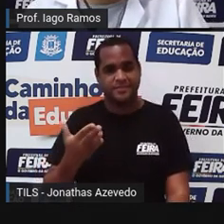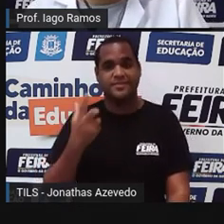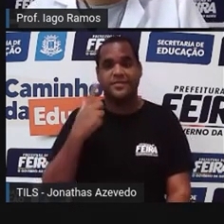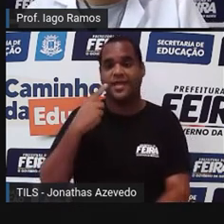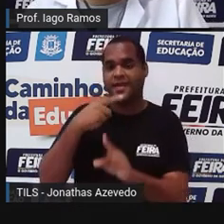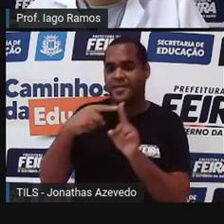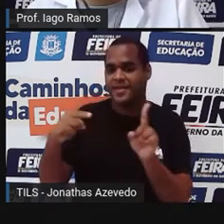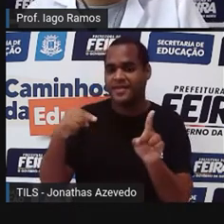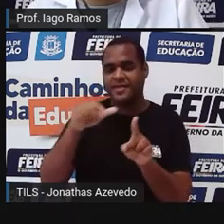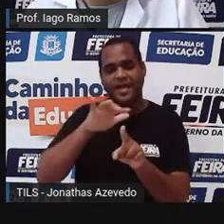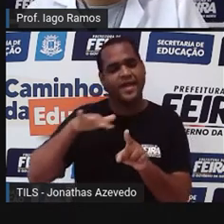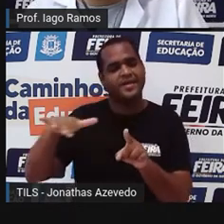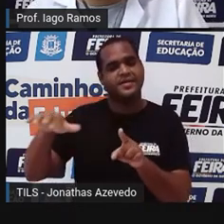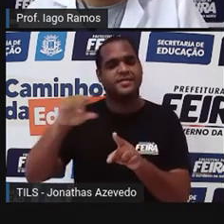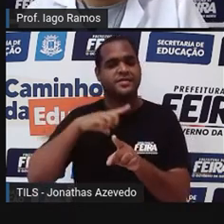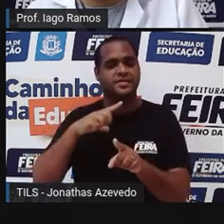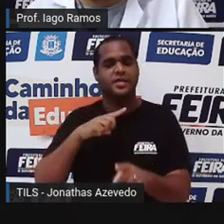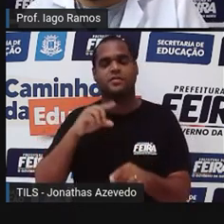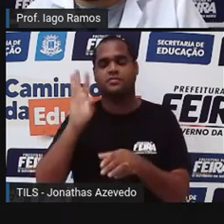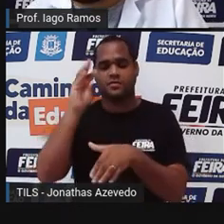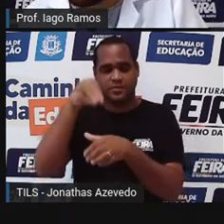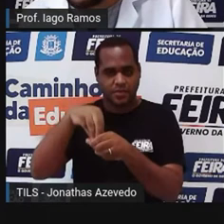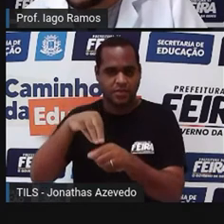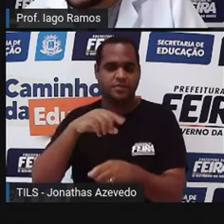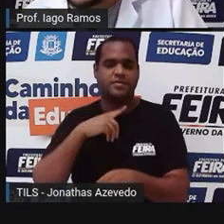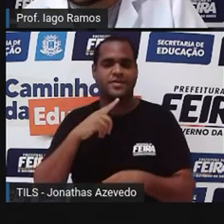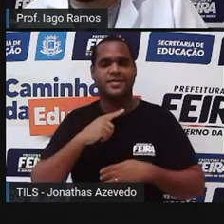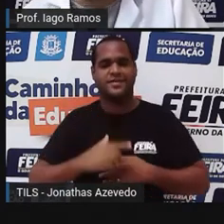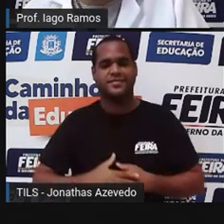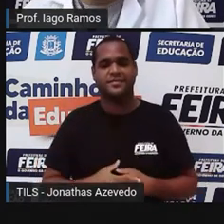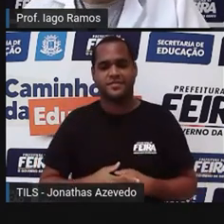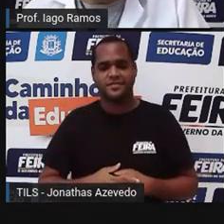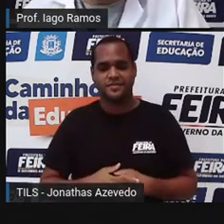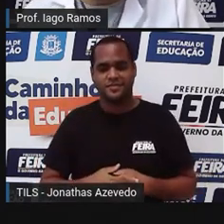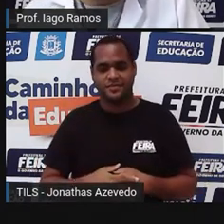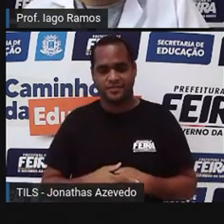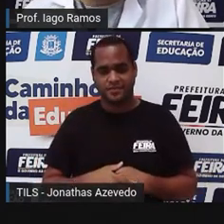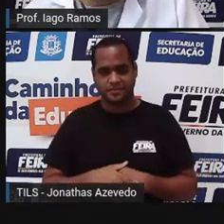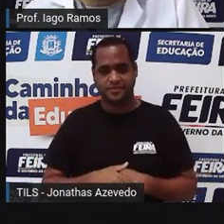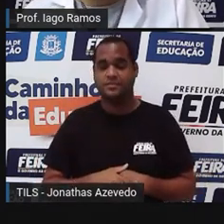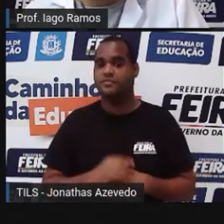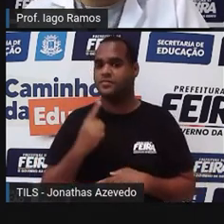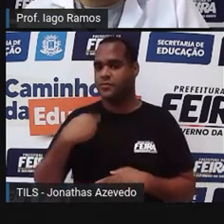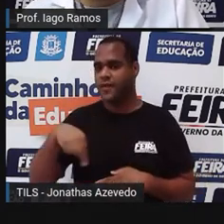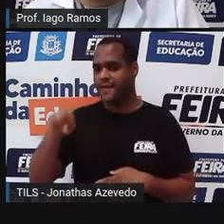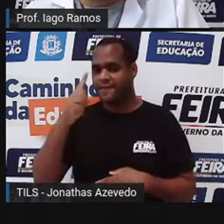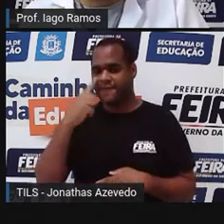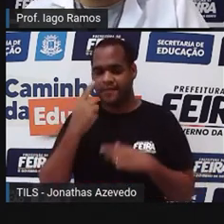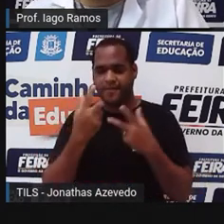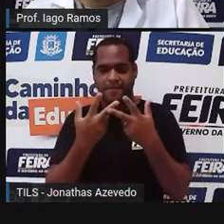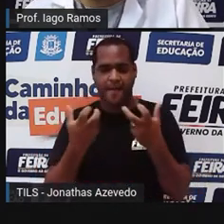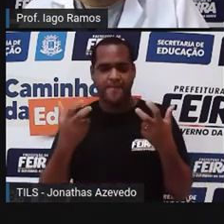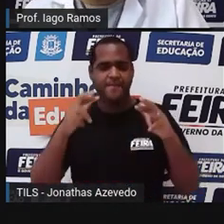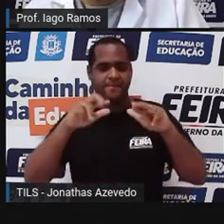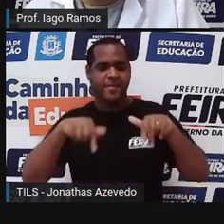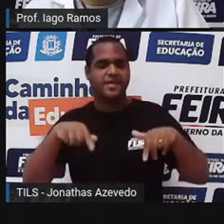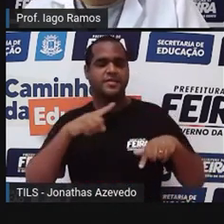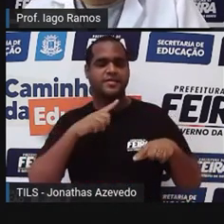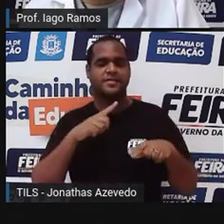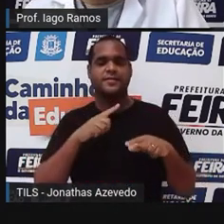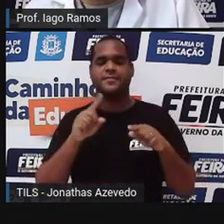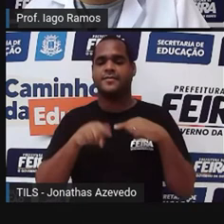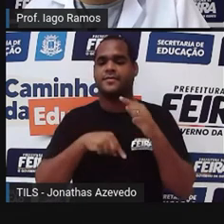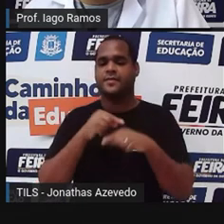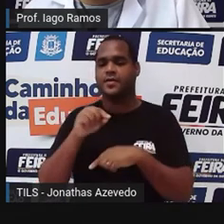área desse retângulo que tem o losango dentro. Bom, e aí a gente viu que essa diagonal do losango tem